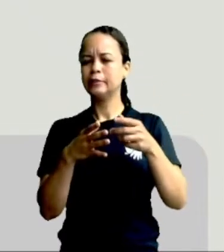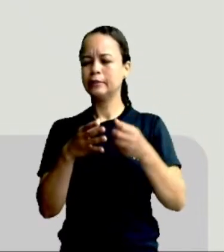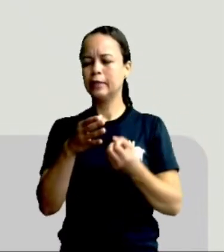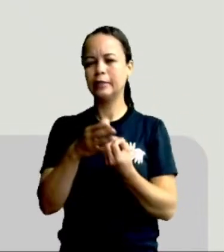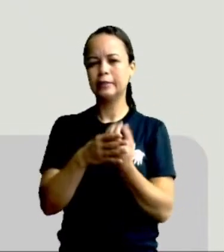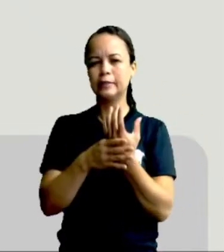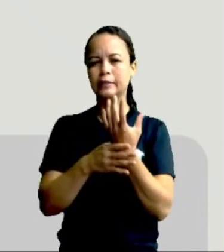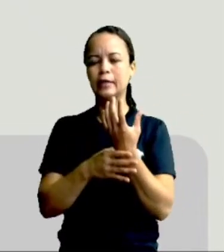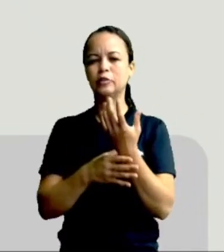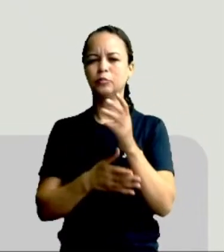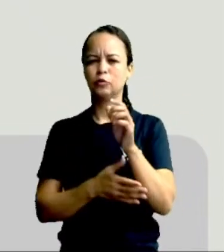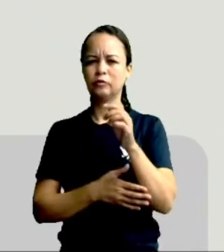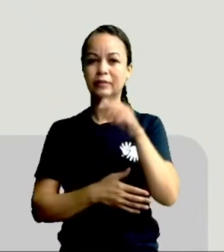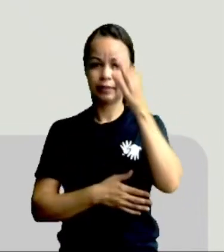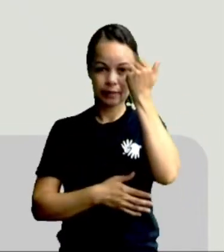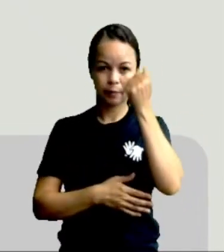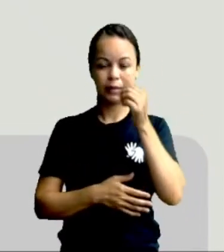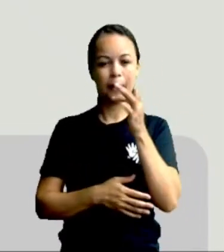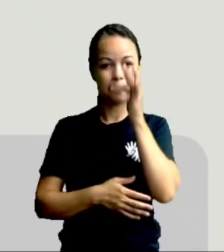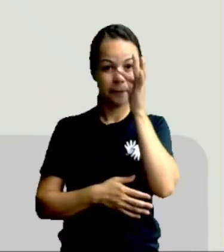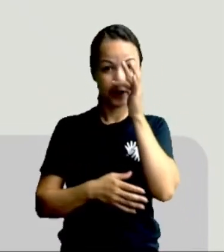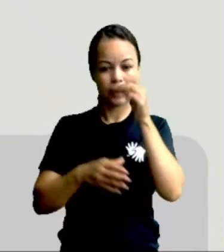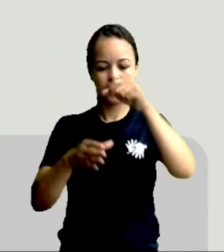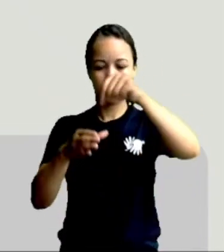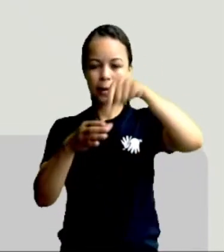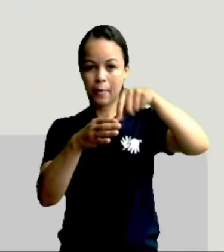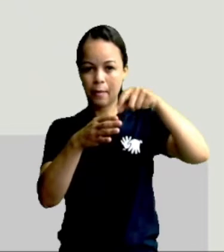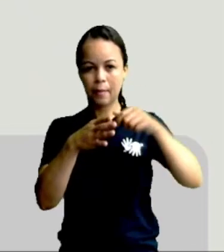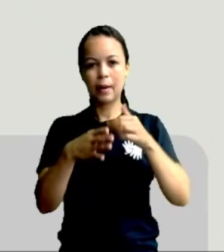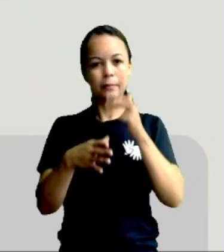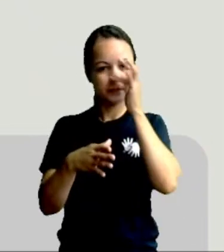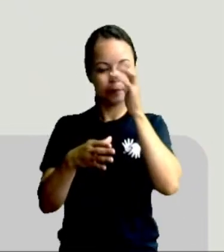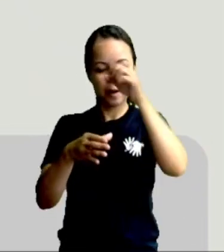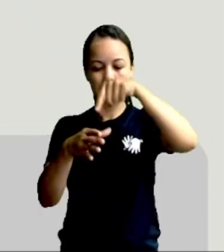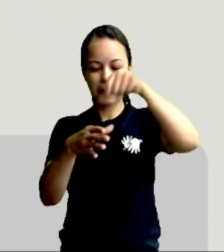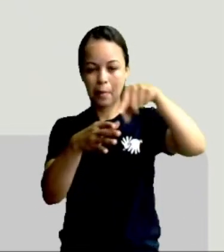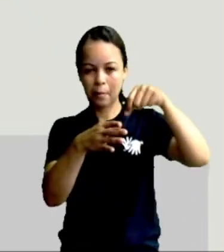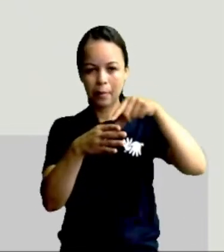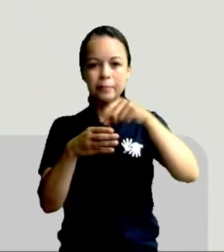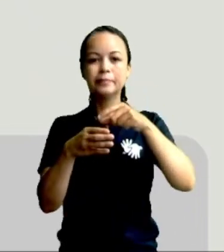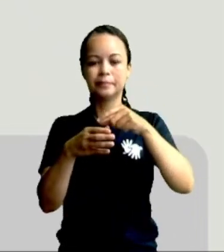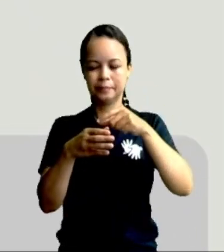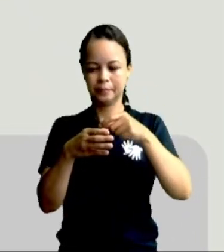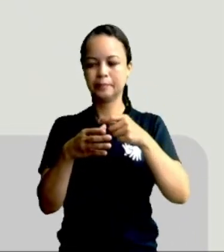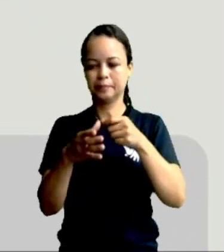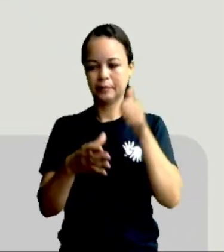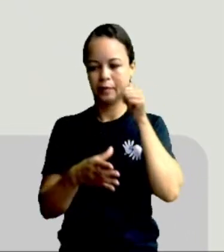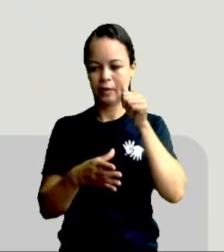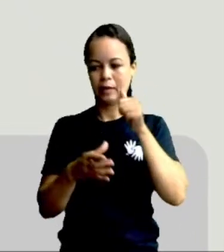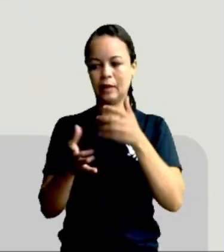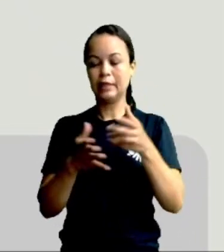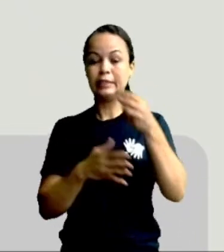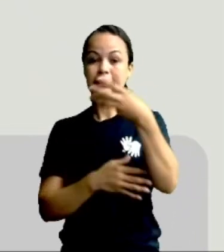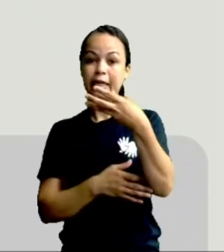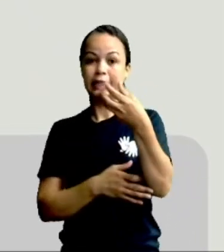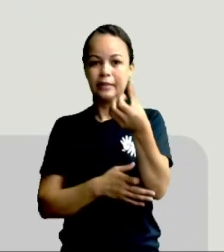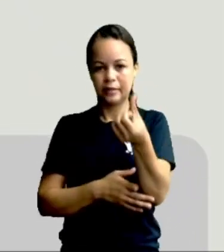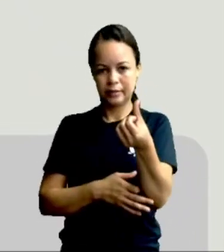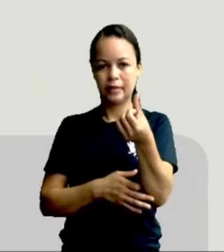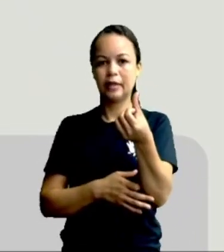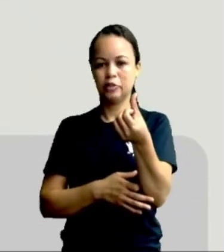são aquelas plantinhas, não é isso? Ana Maria plantou 36 mudas no seu jardim.